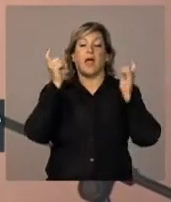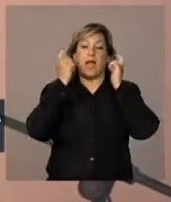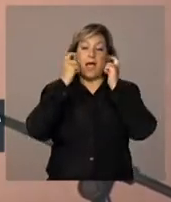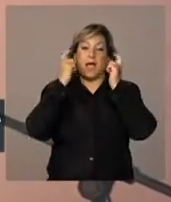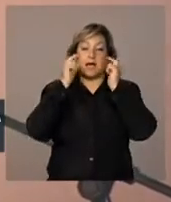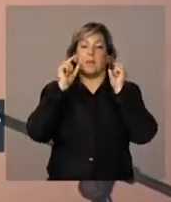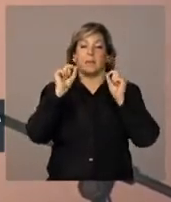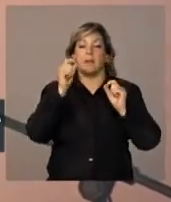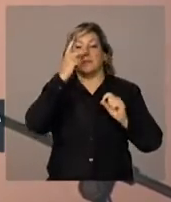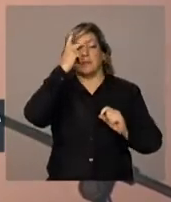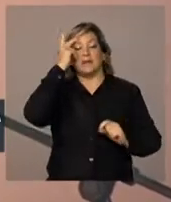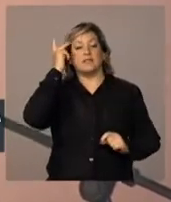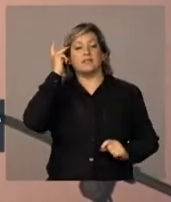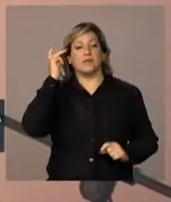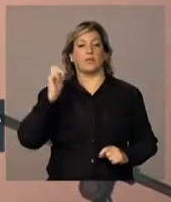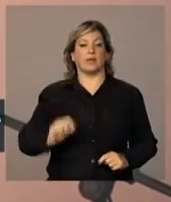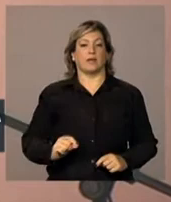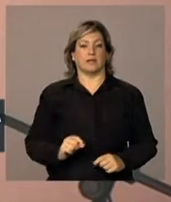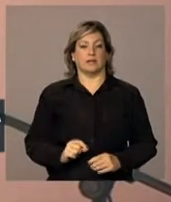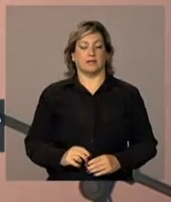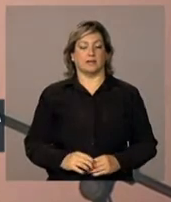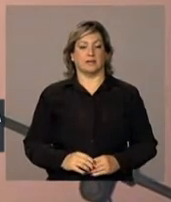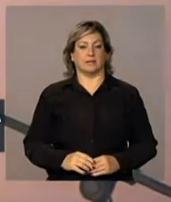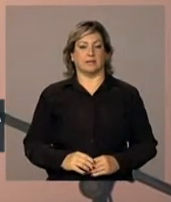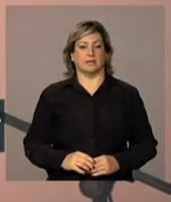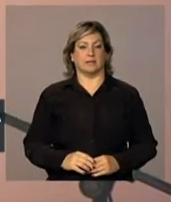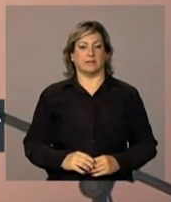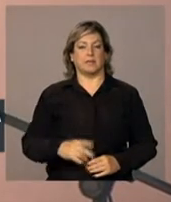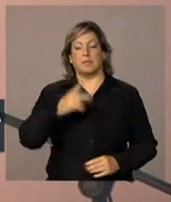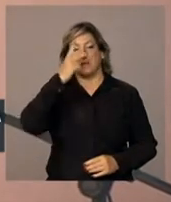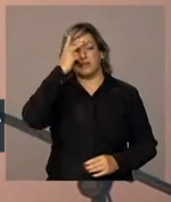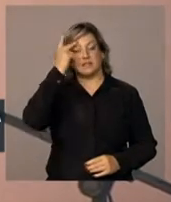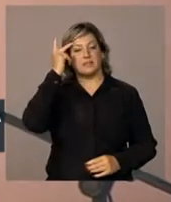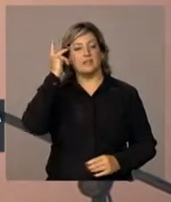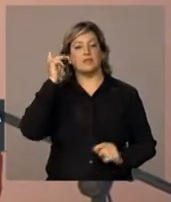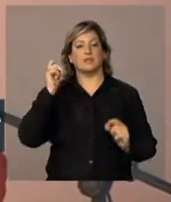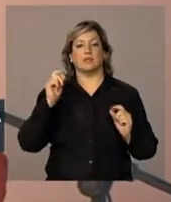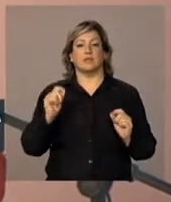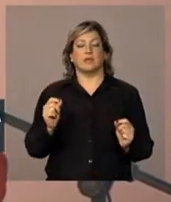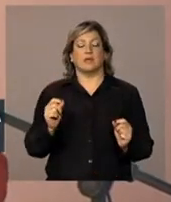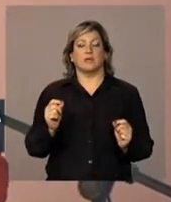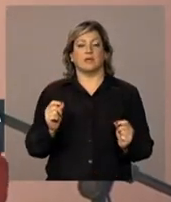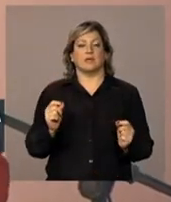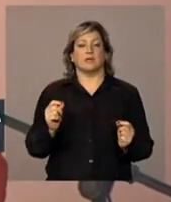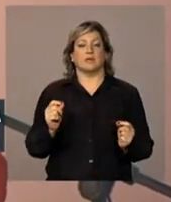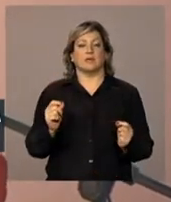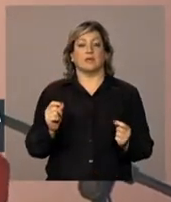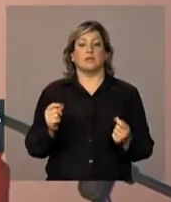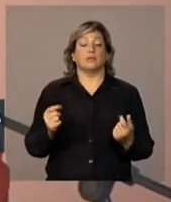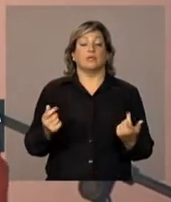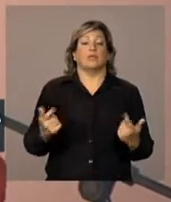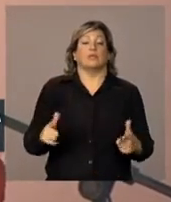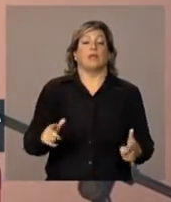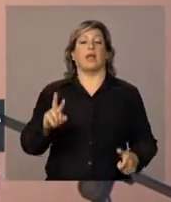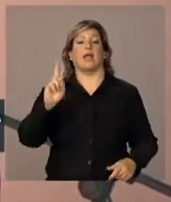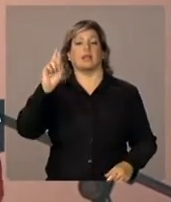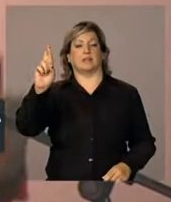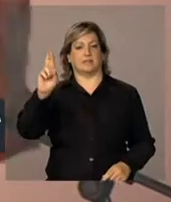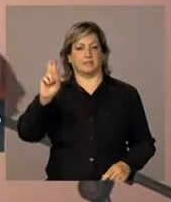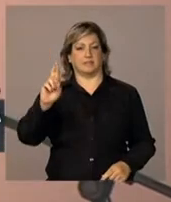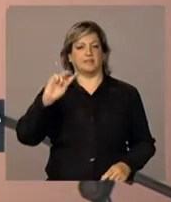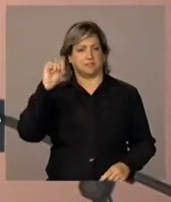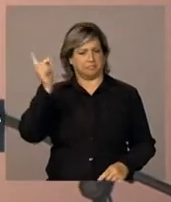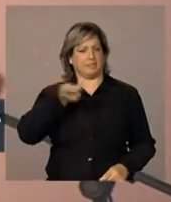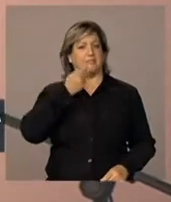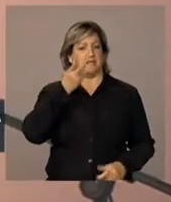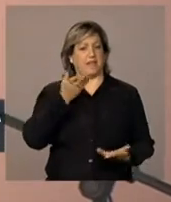de gente que não tinha responsabilidade. Eu